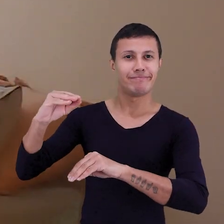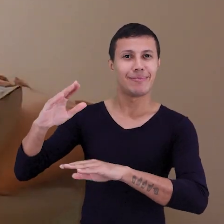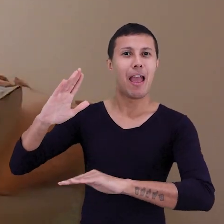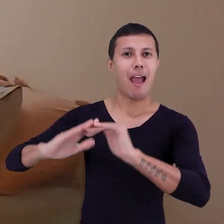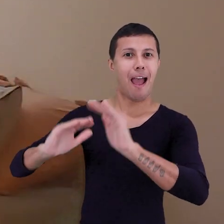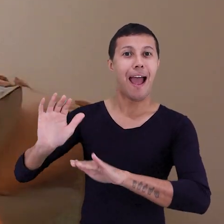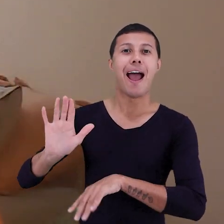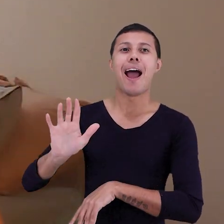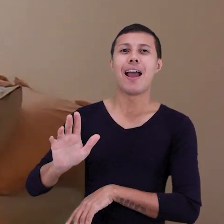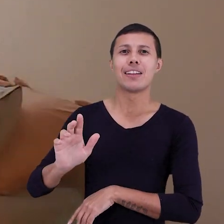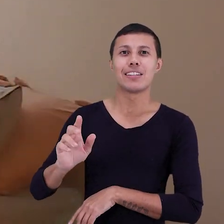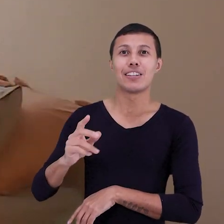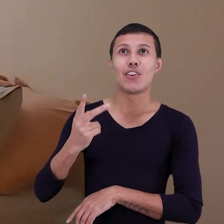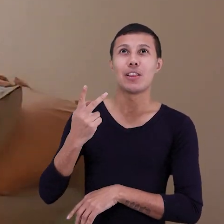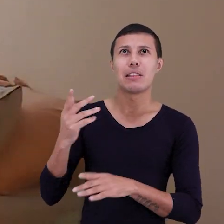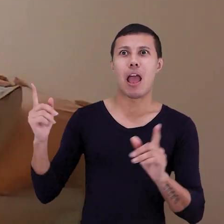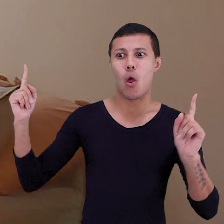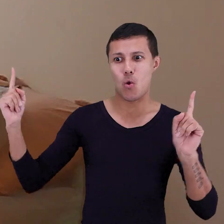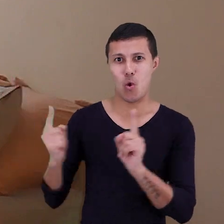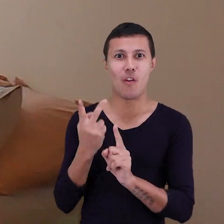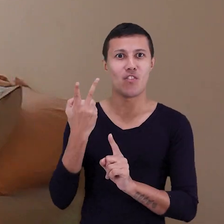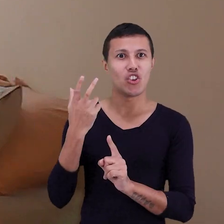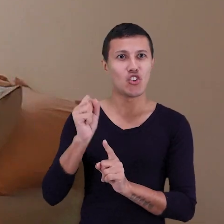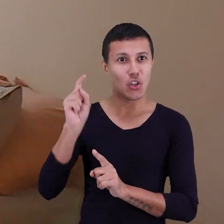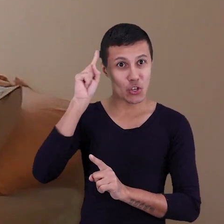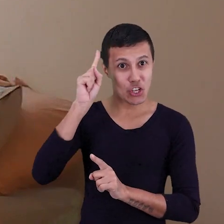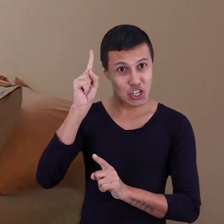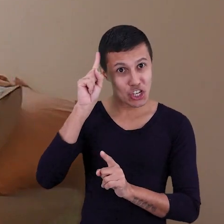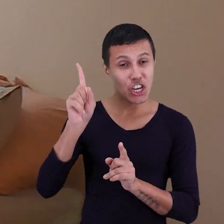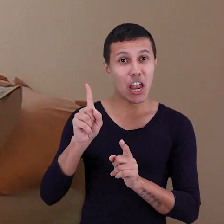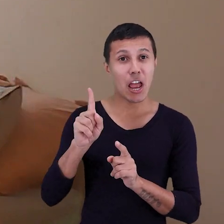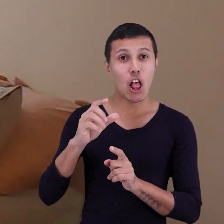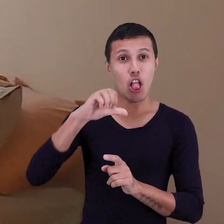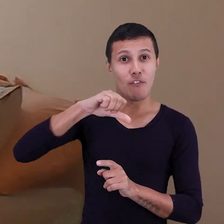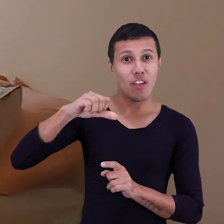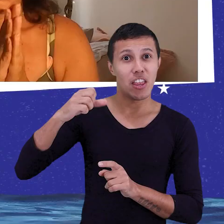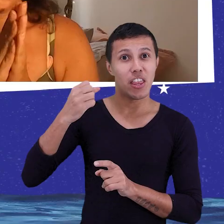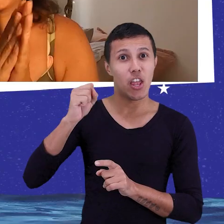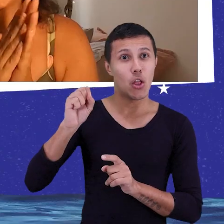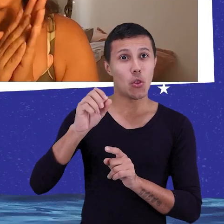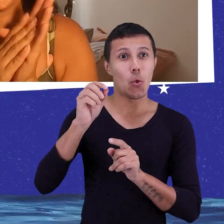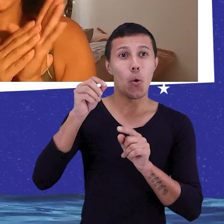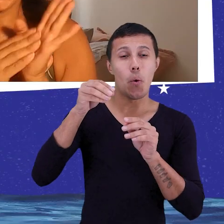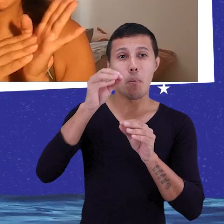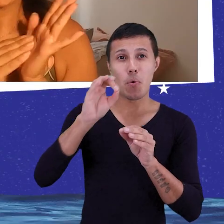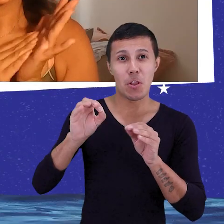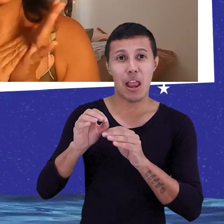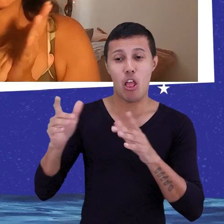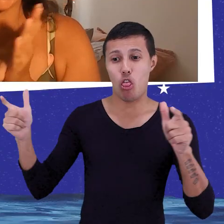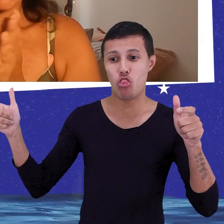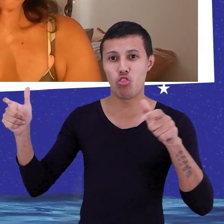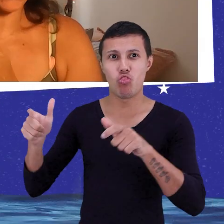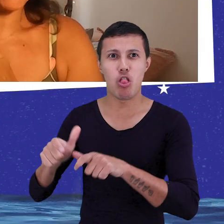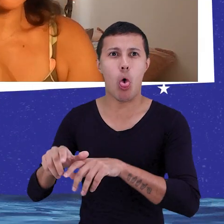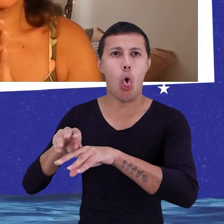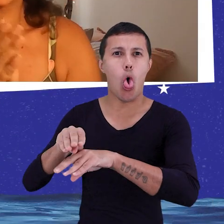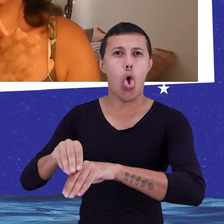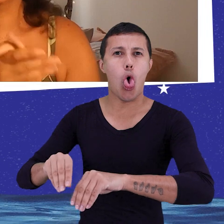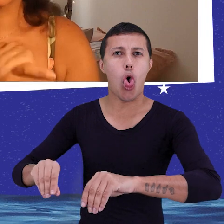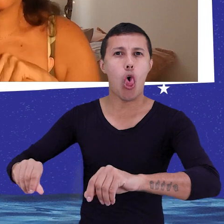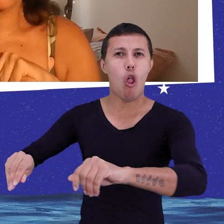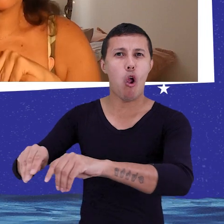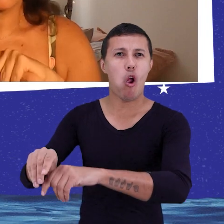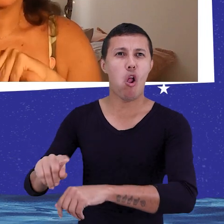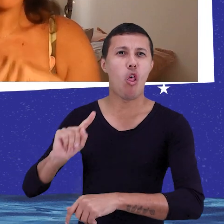e em 28 dias a gente desviou 93% dos resíduos do Ateu Sanitário. Que legal, que bacana. Aonde isso? Em